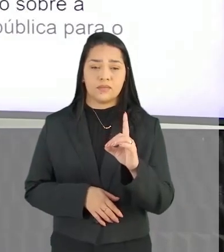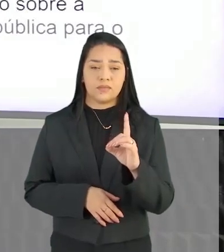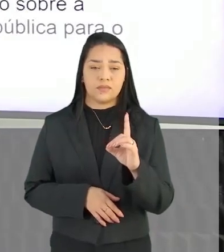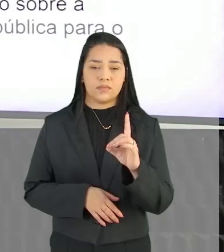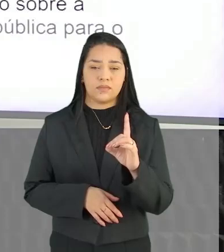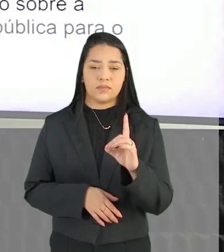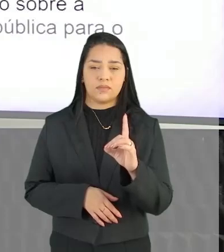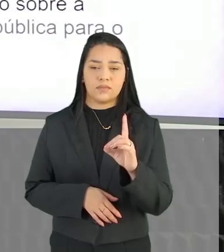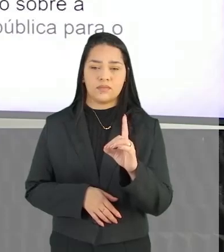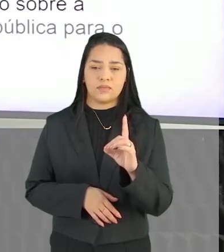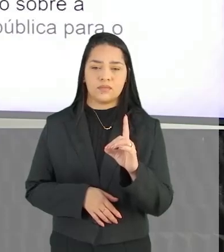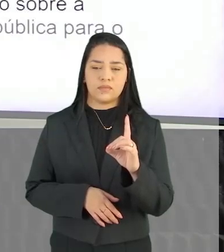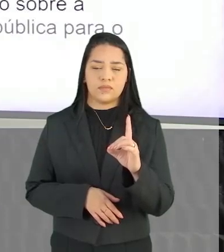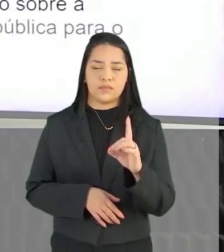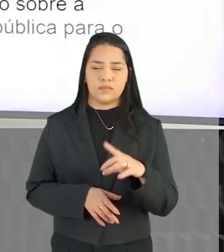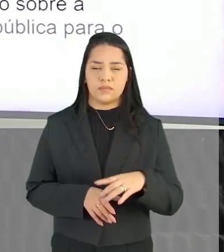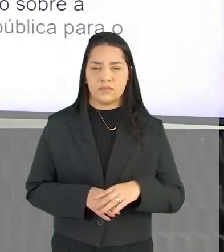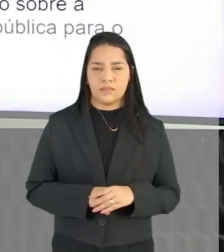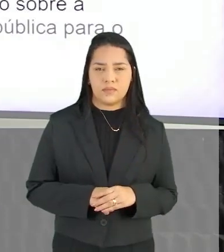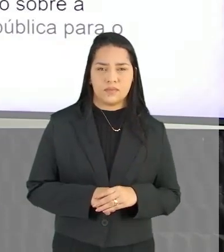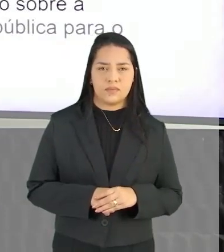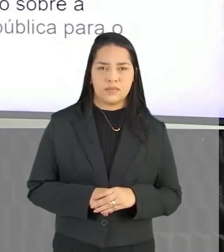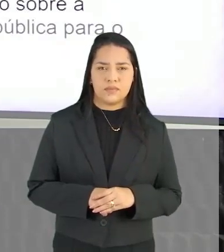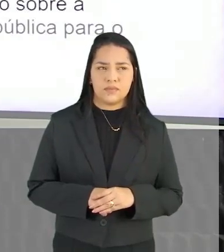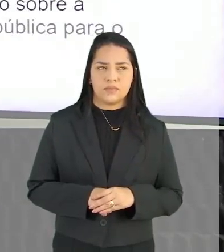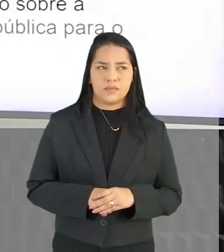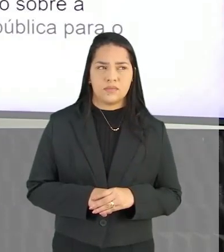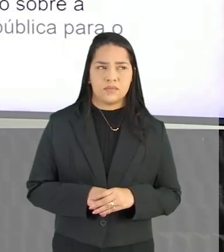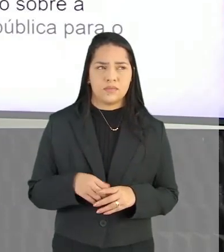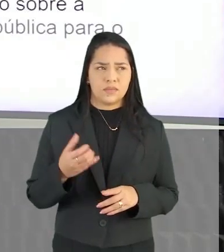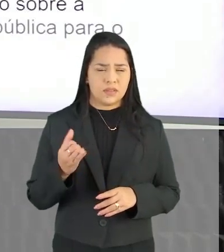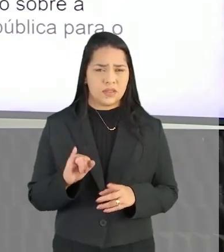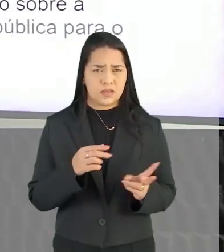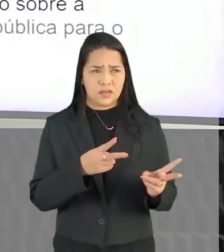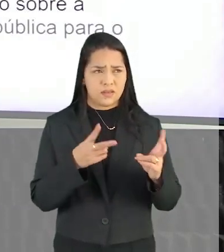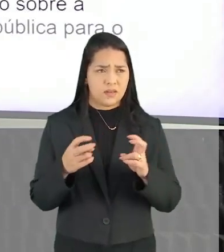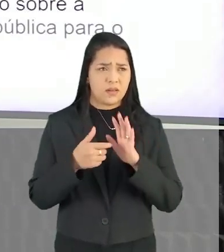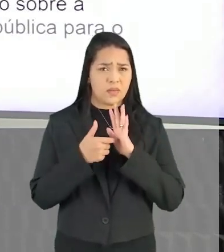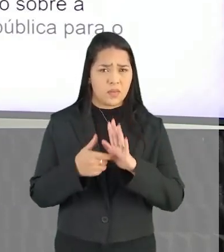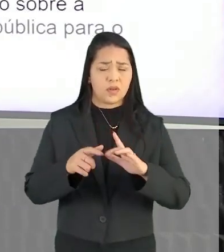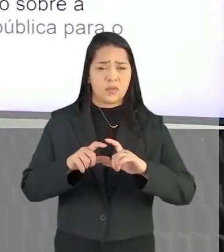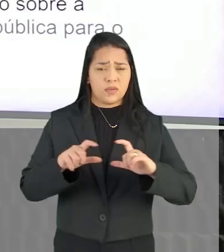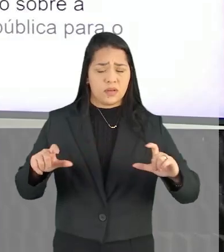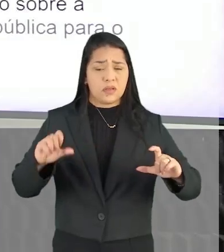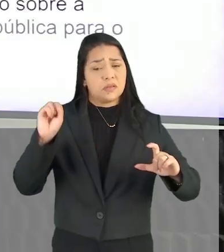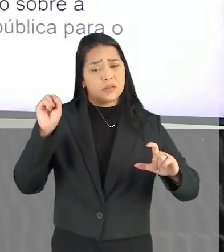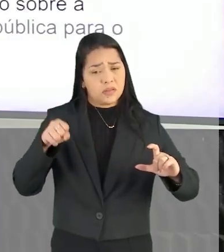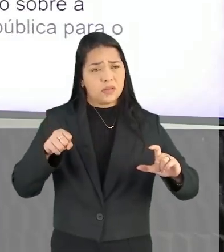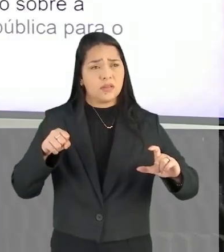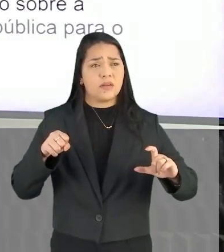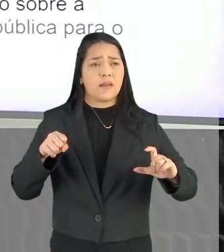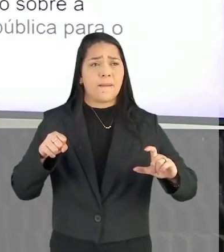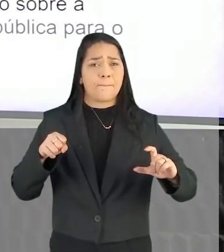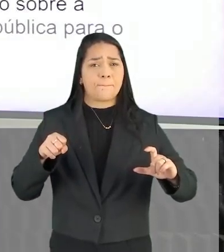retrocesso Da legislação Destinada à população idosa Se a gente for ver Ele mostra uma fragilidade Realmente